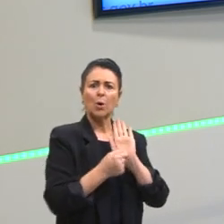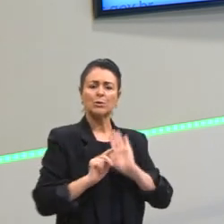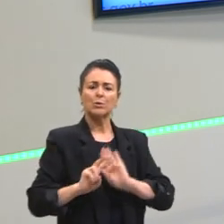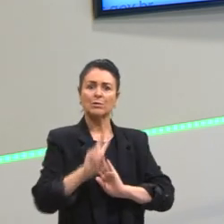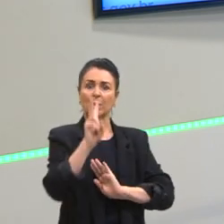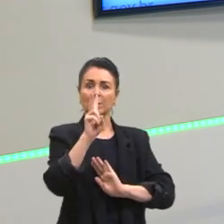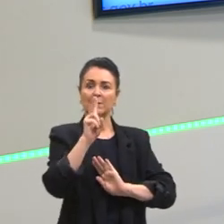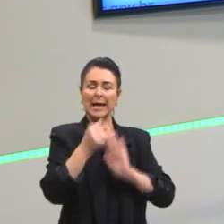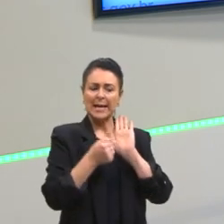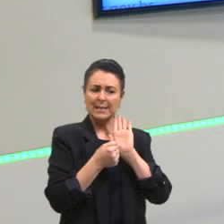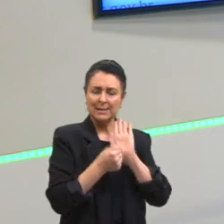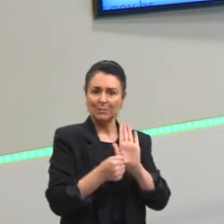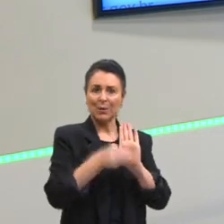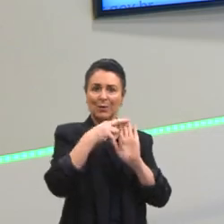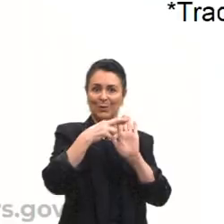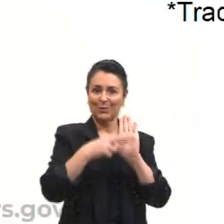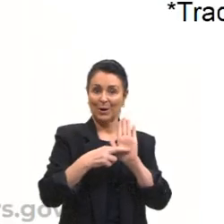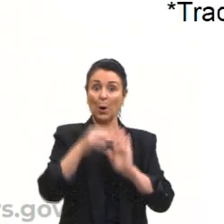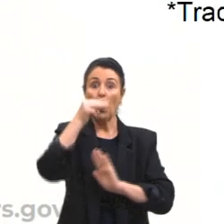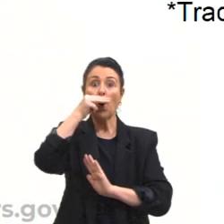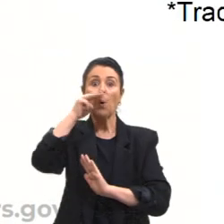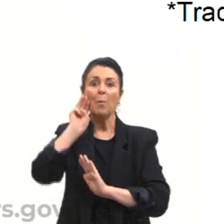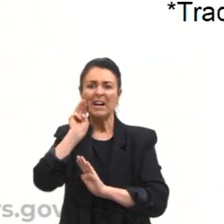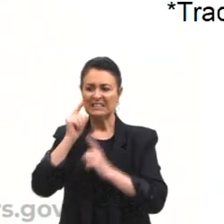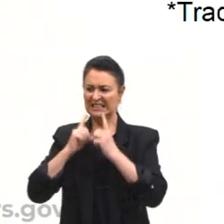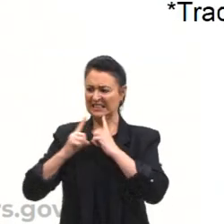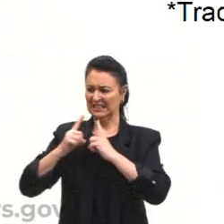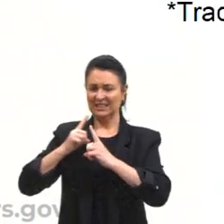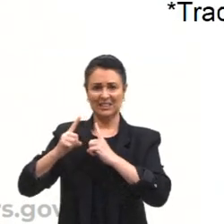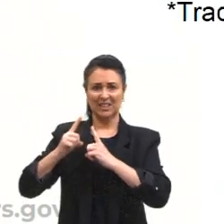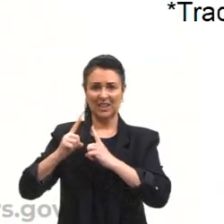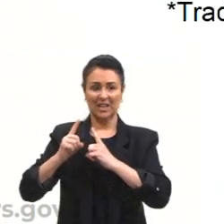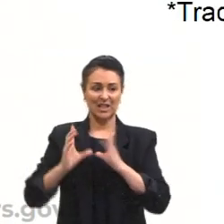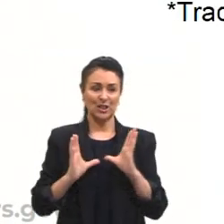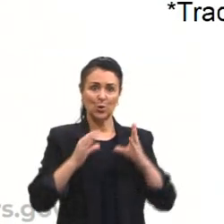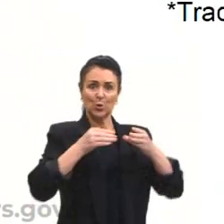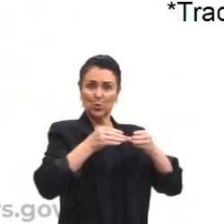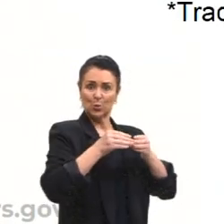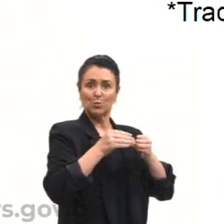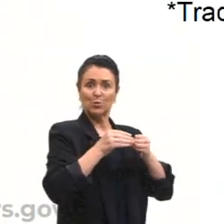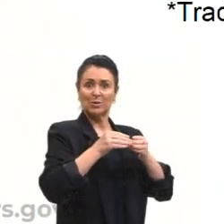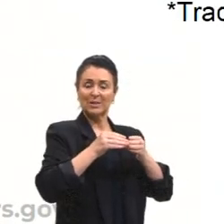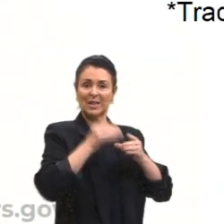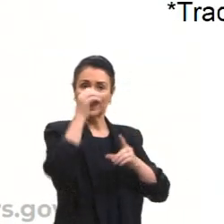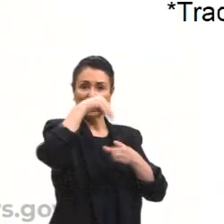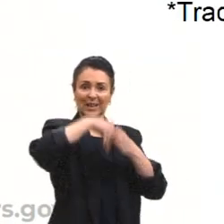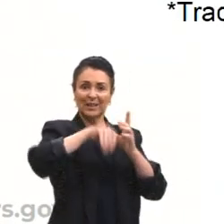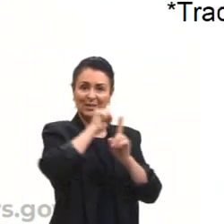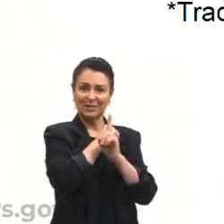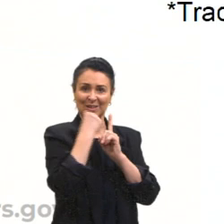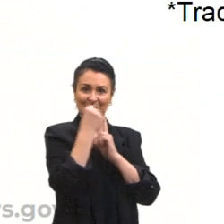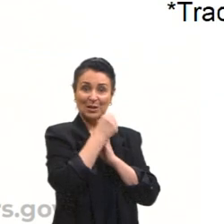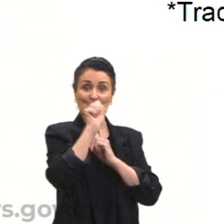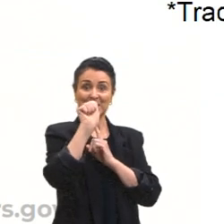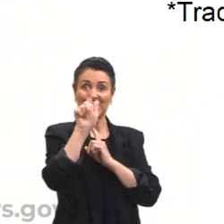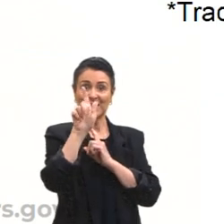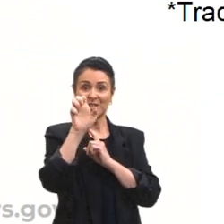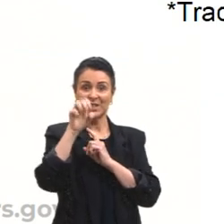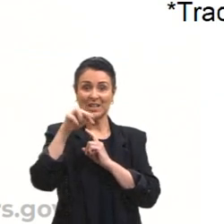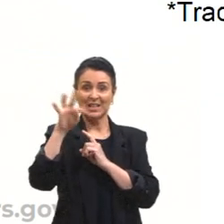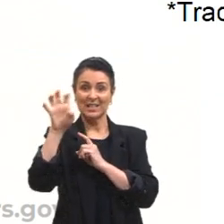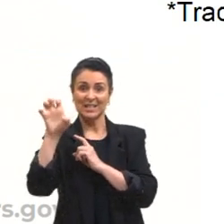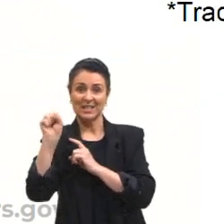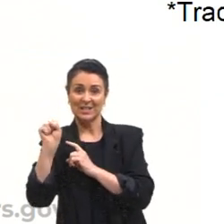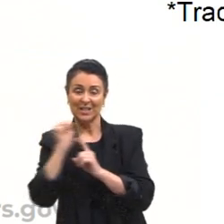regras. Por isso que Marx critica muito alguns desses agentes sociais, ele faz umas críticas, fez umas críticas